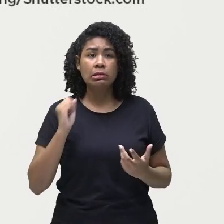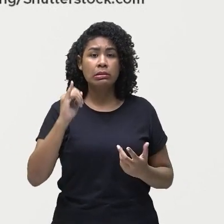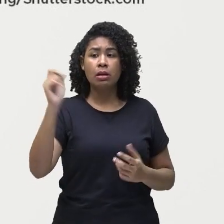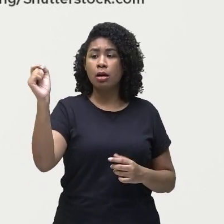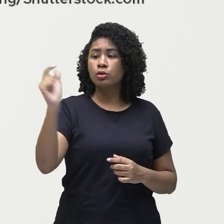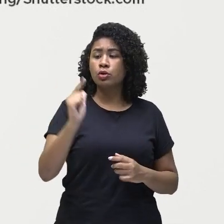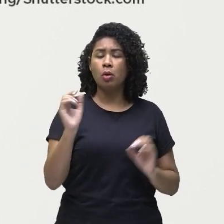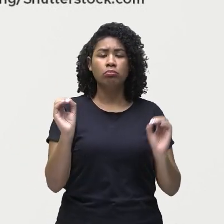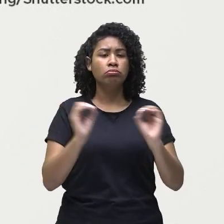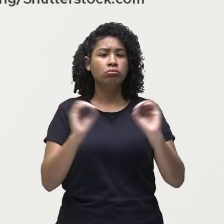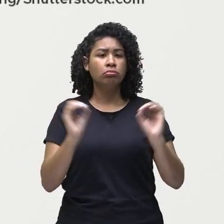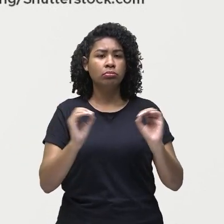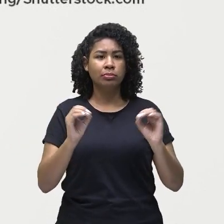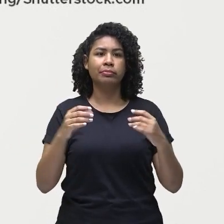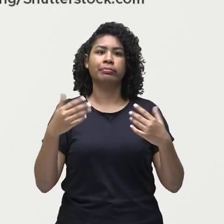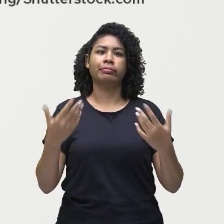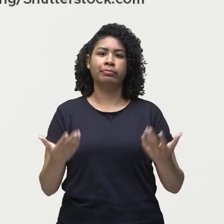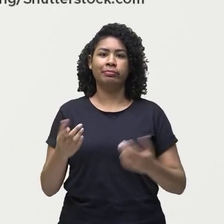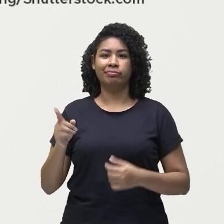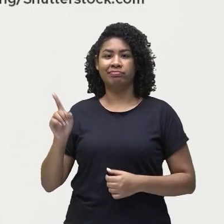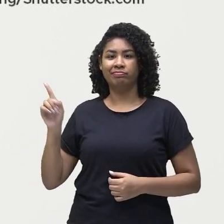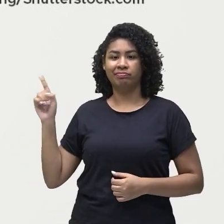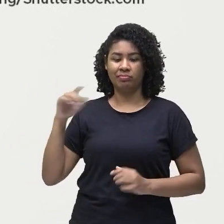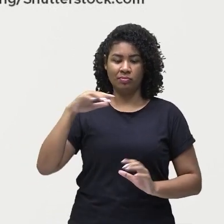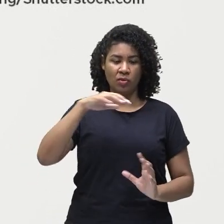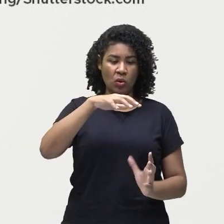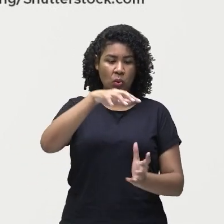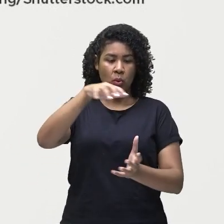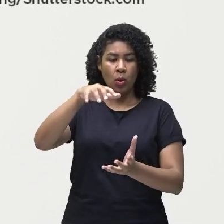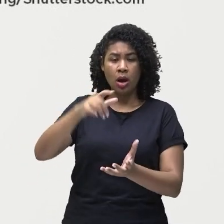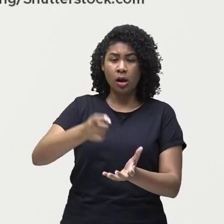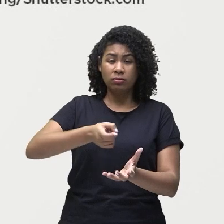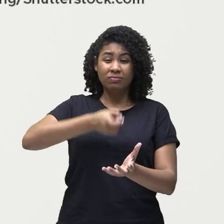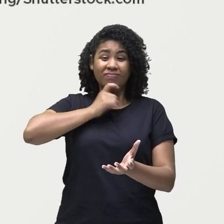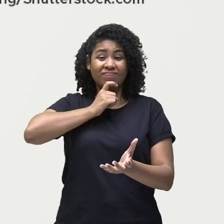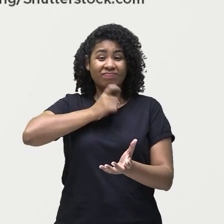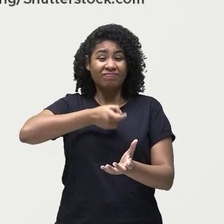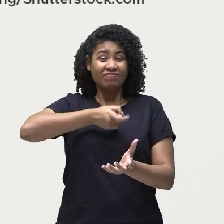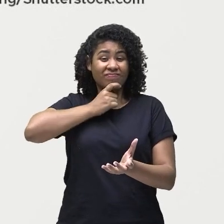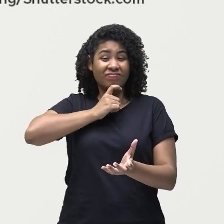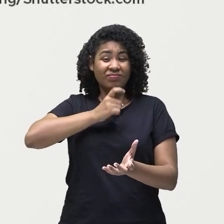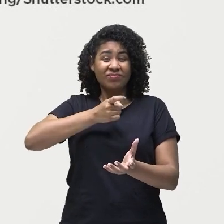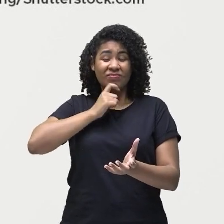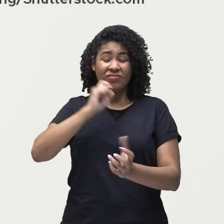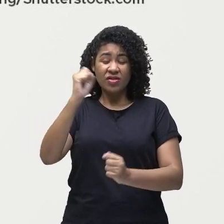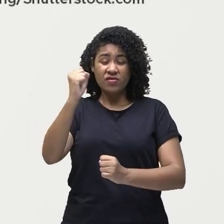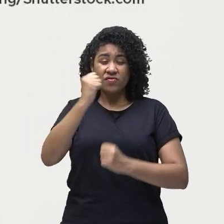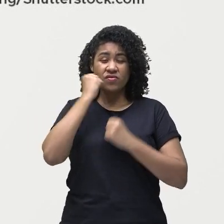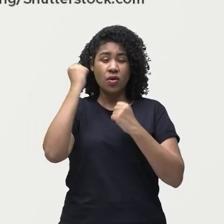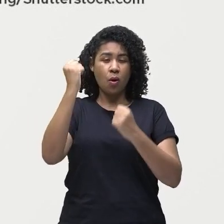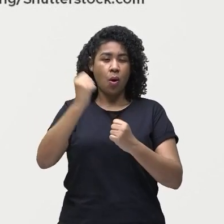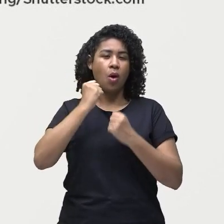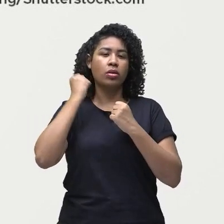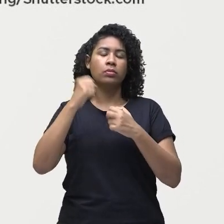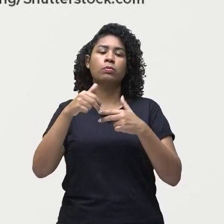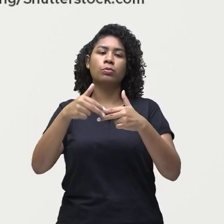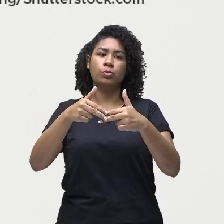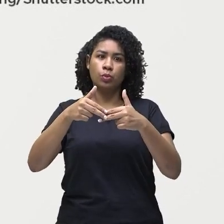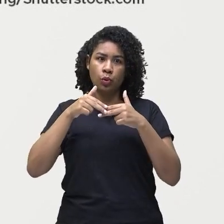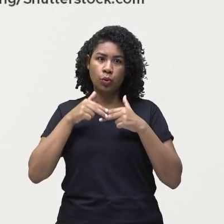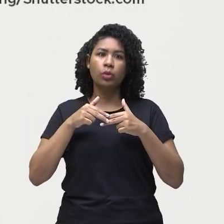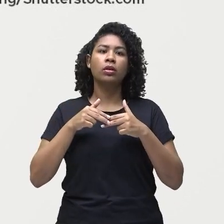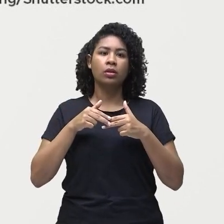congelando. Isso que aconteceria se nós não tivéssemos o efeito estufa.